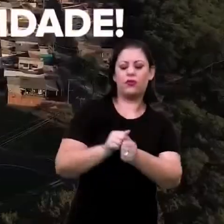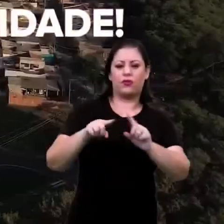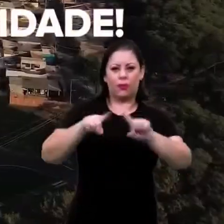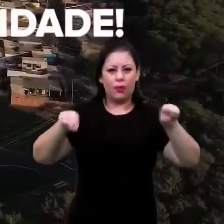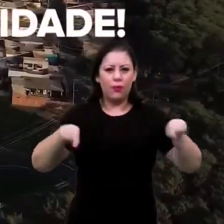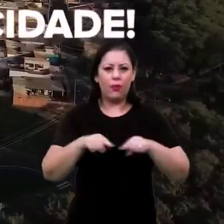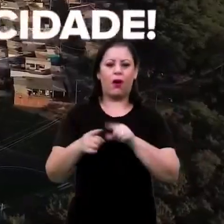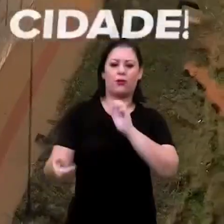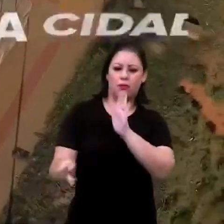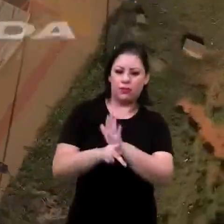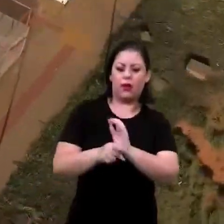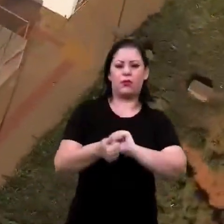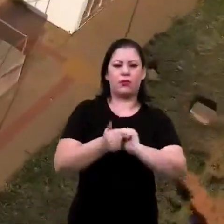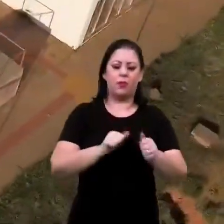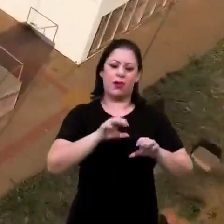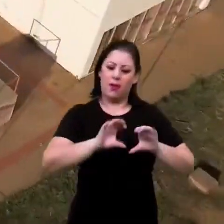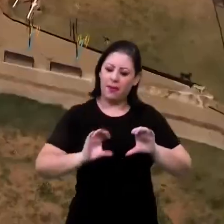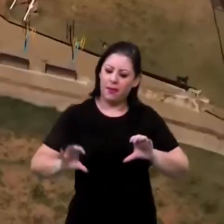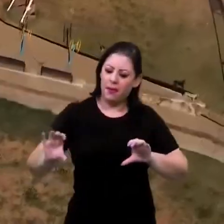todos os campos da cidade.